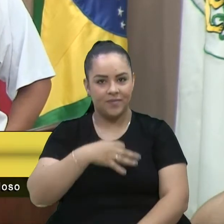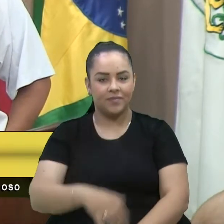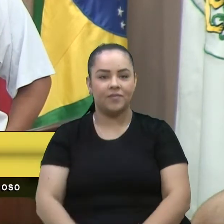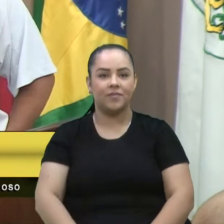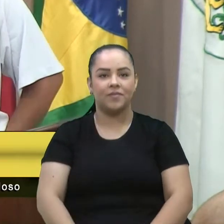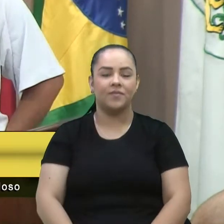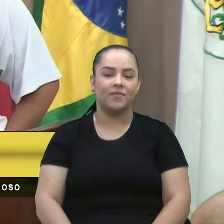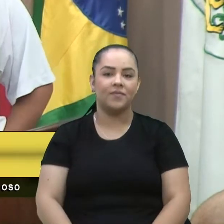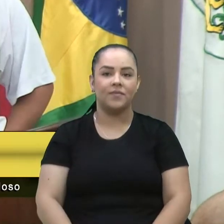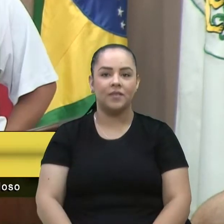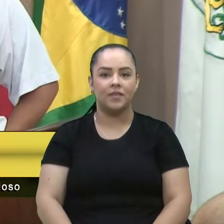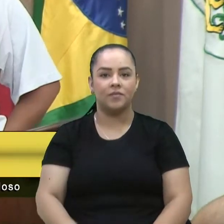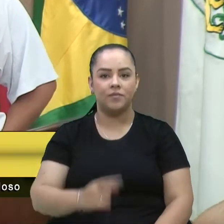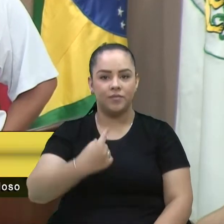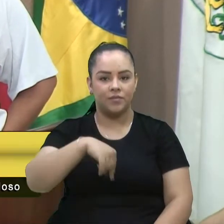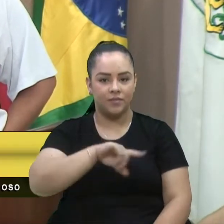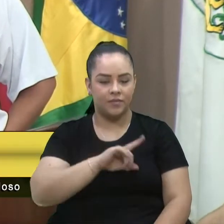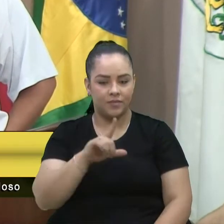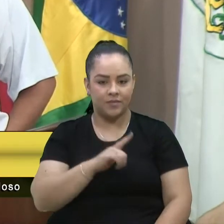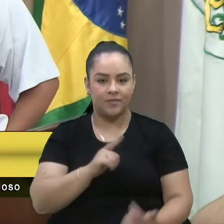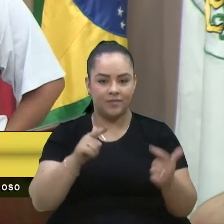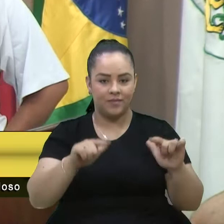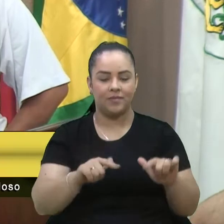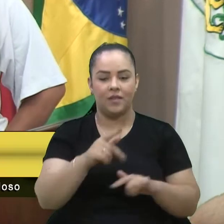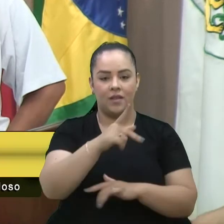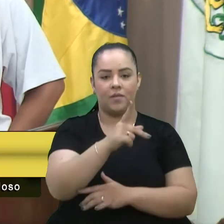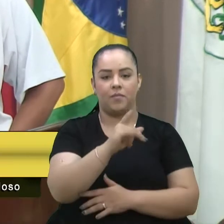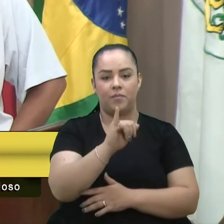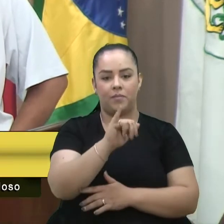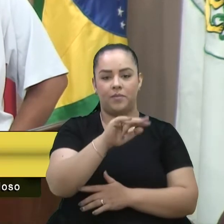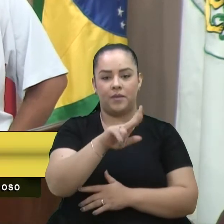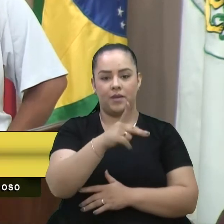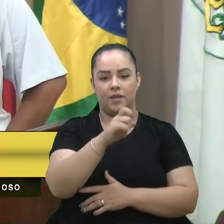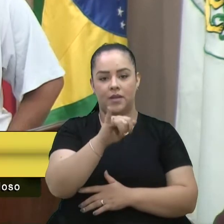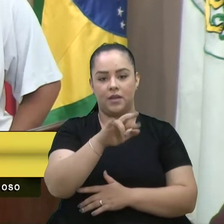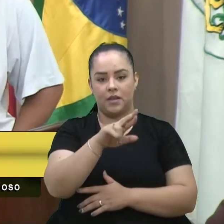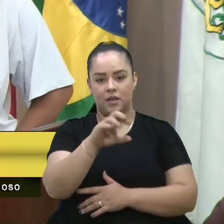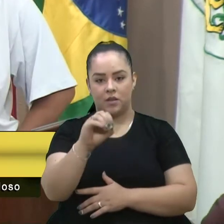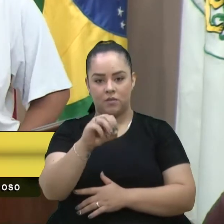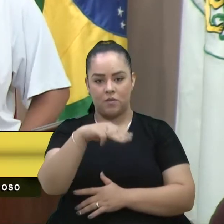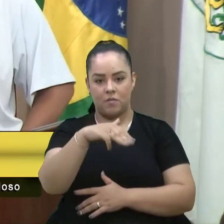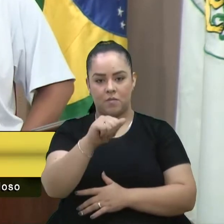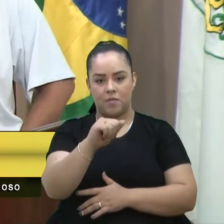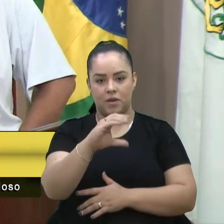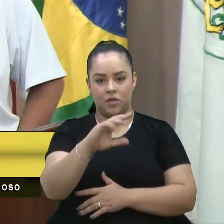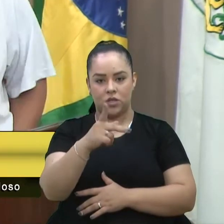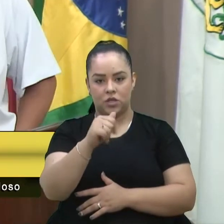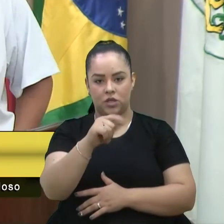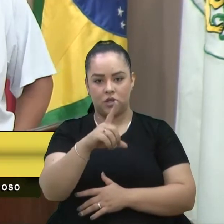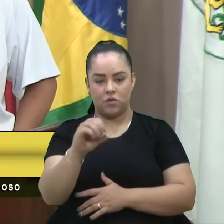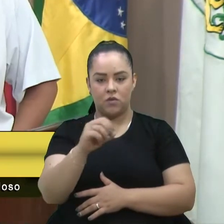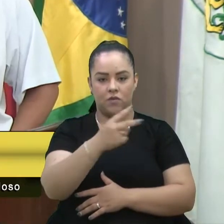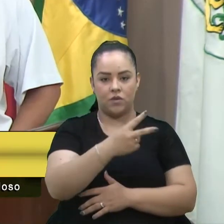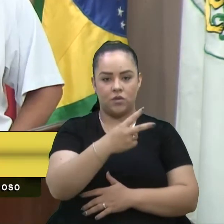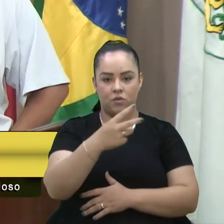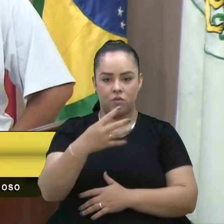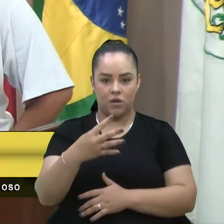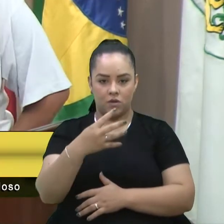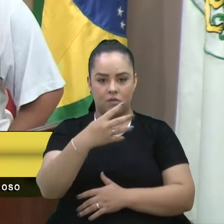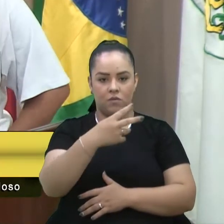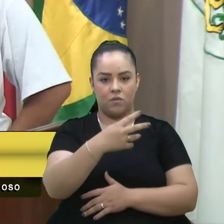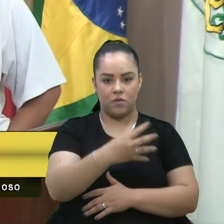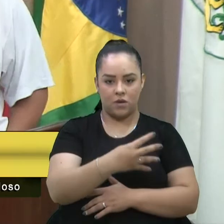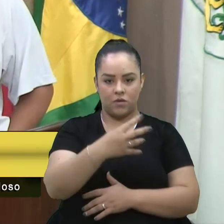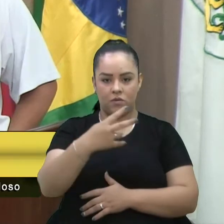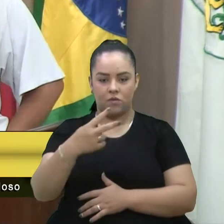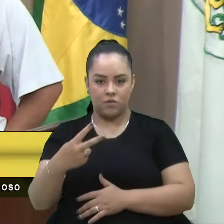Nós estamos localizados na Rua Pinheiro Machado, 2442, São Pelegrino. Convido a